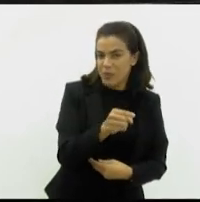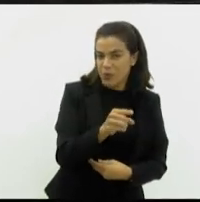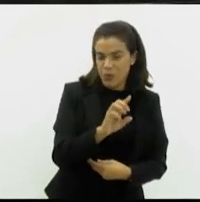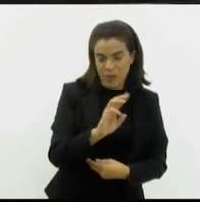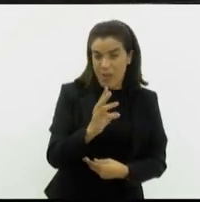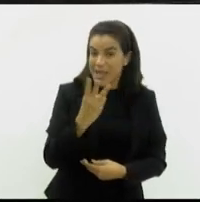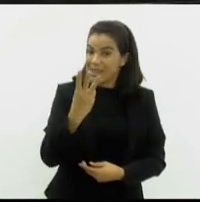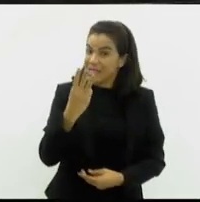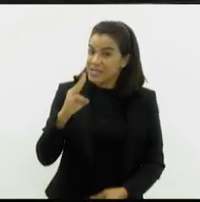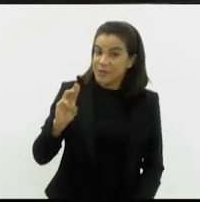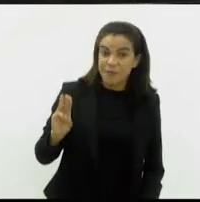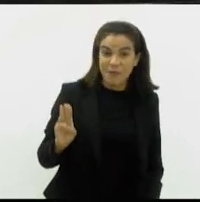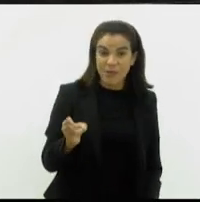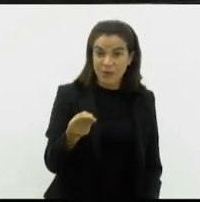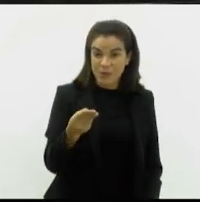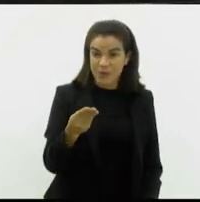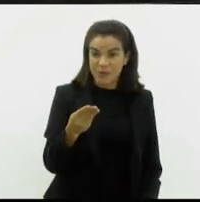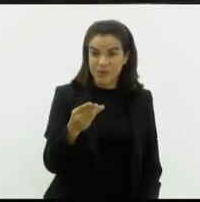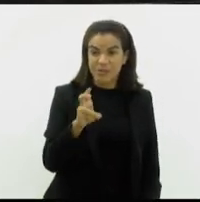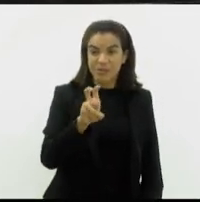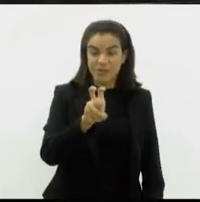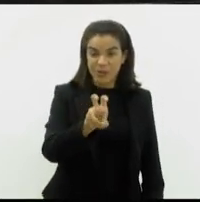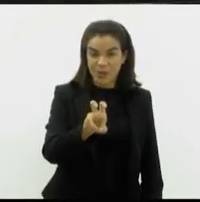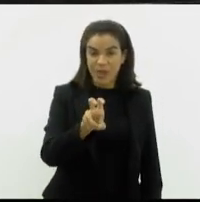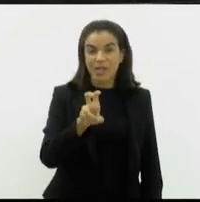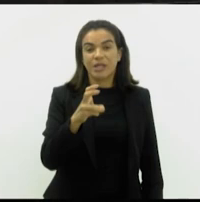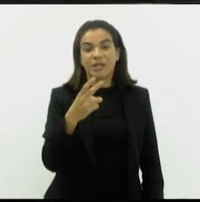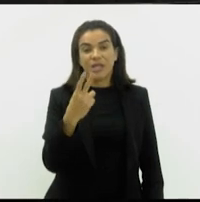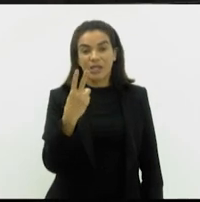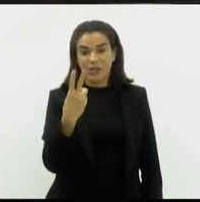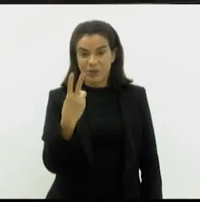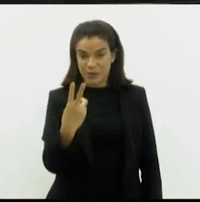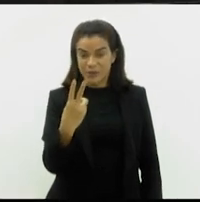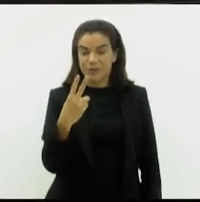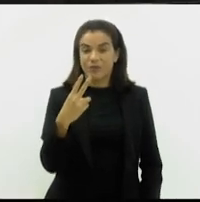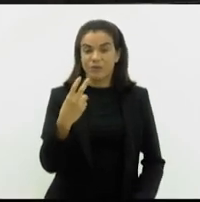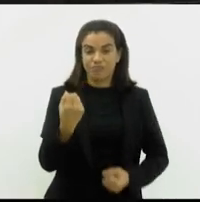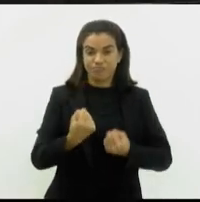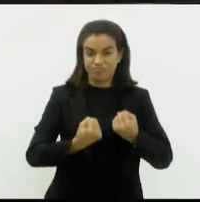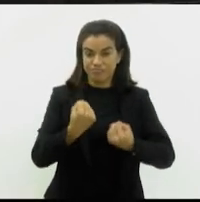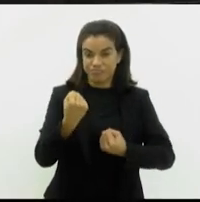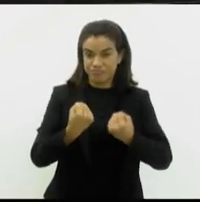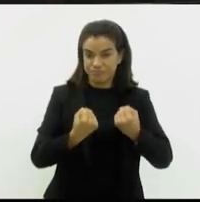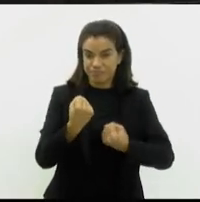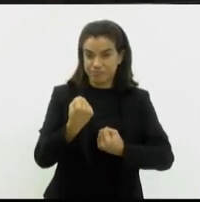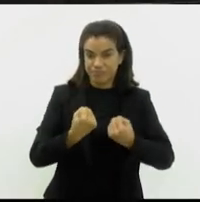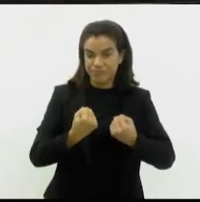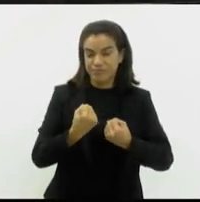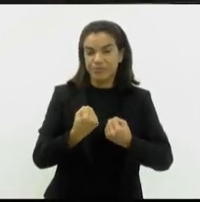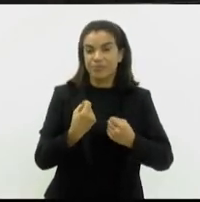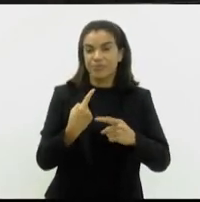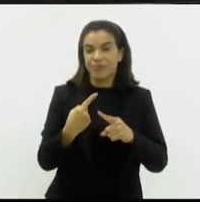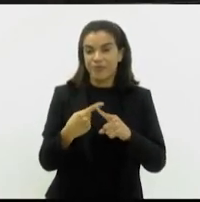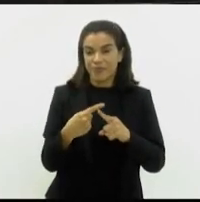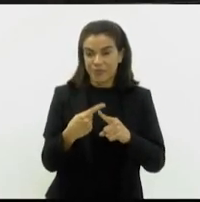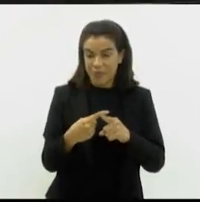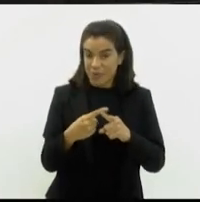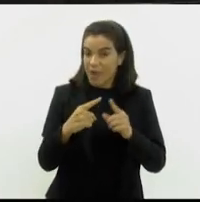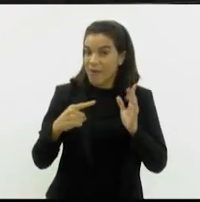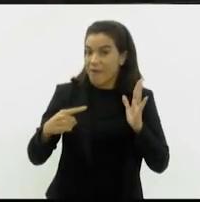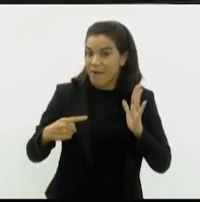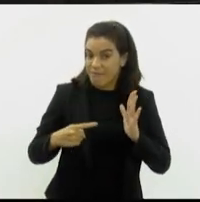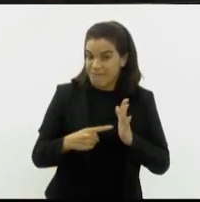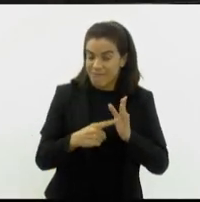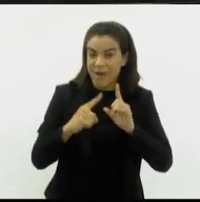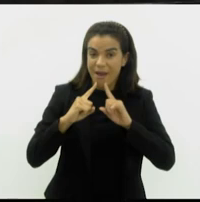e 52 viaturas. Pega a pipoca, senta, escuta, porque o vídeo vai ser longo, porque é uma denúncia